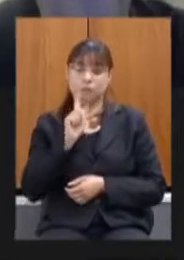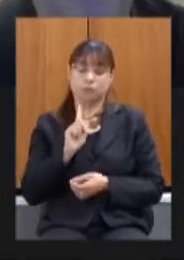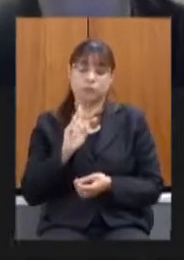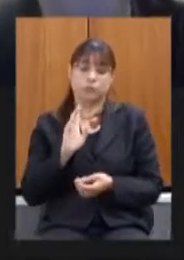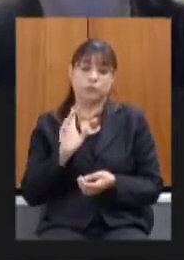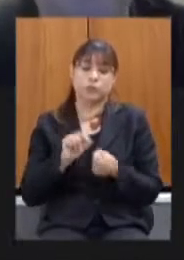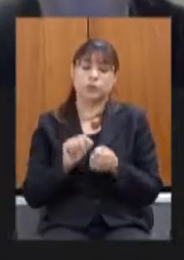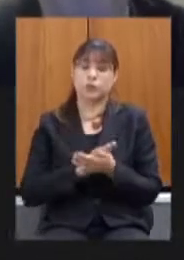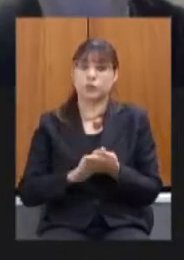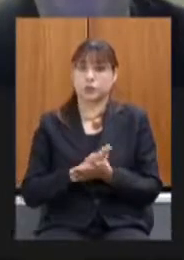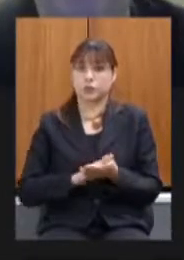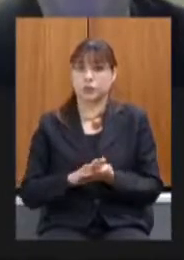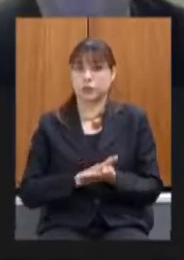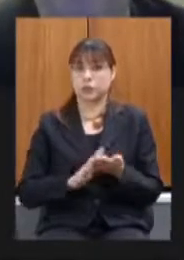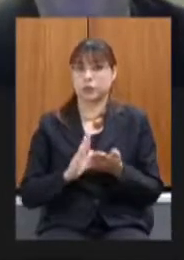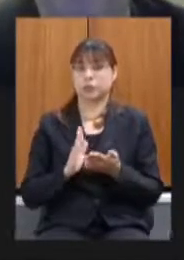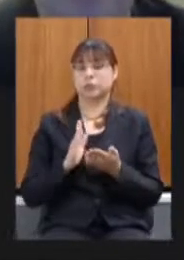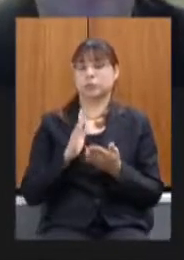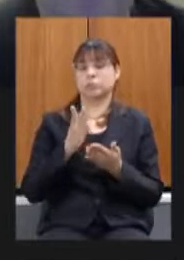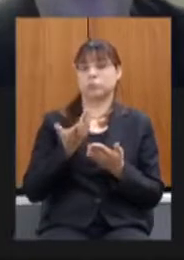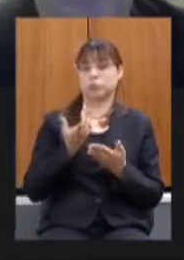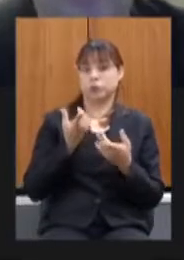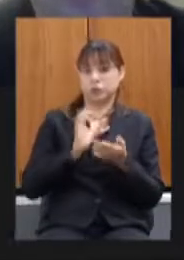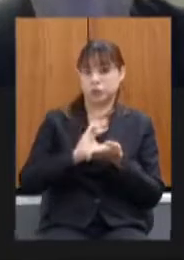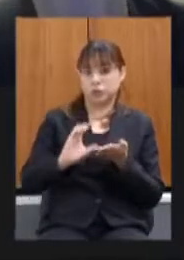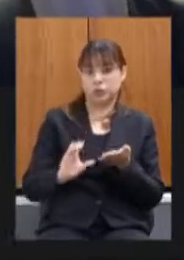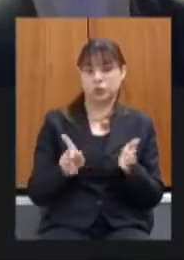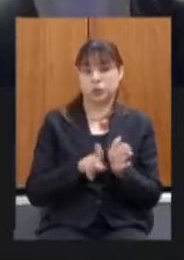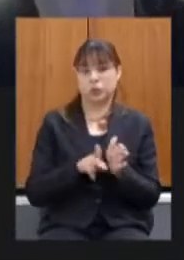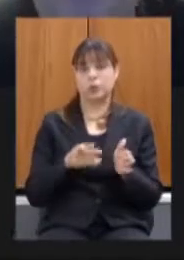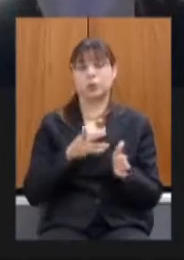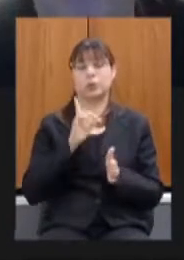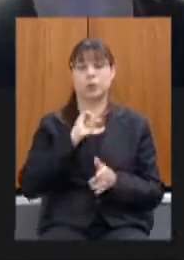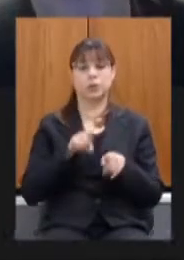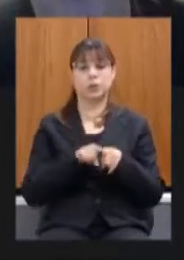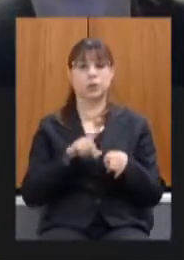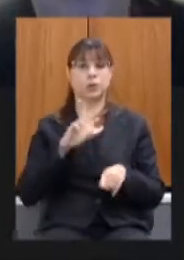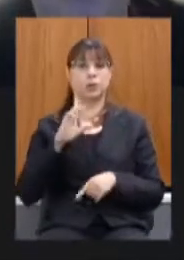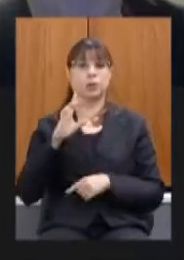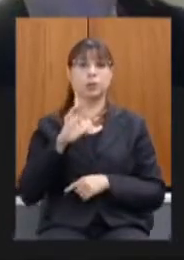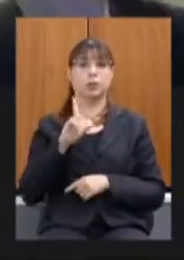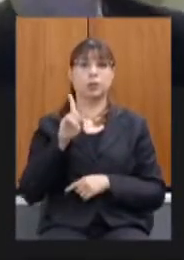destinados a Minas Gerais e Espírito Santo houve uma articulação